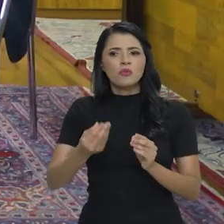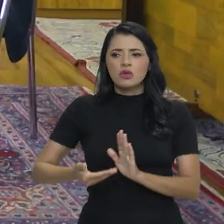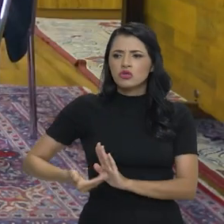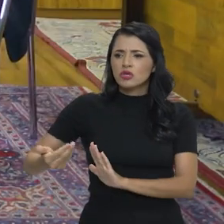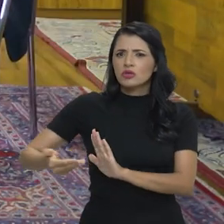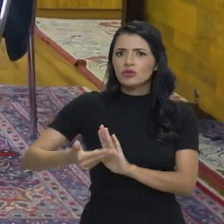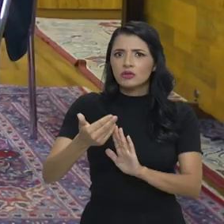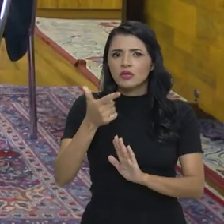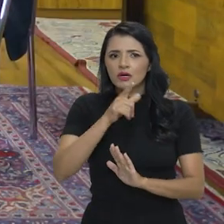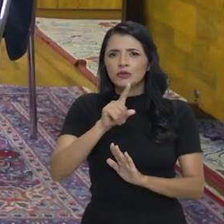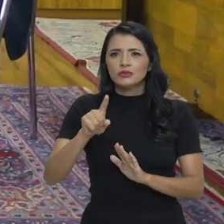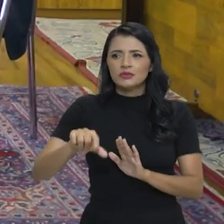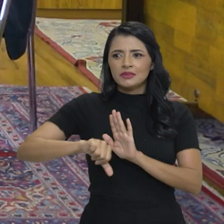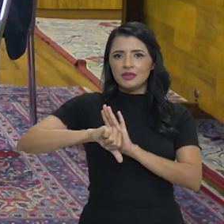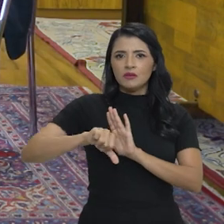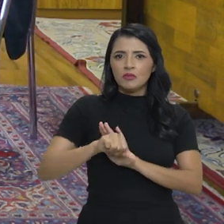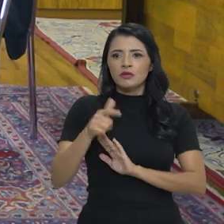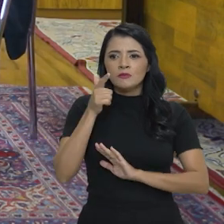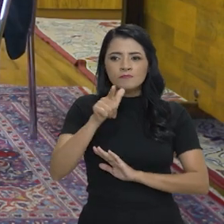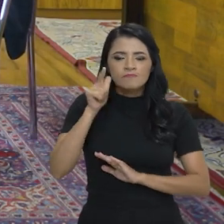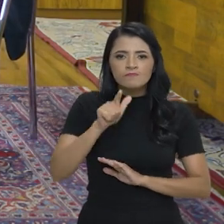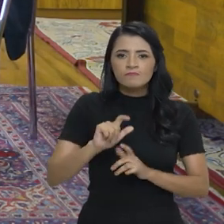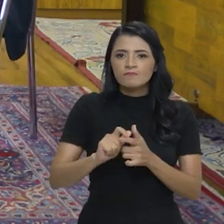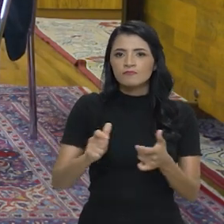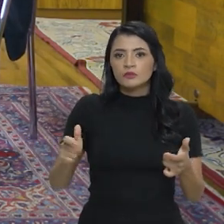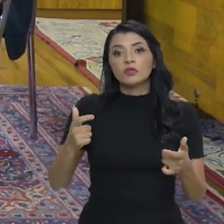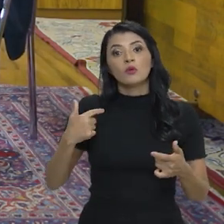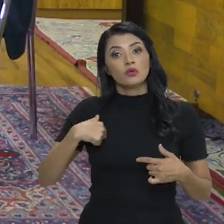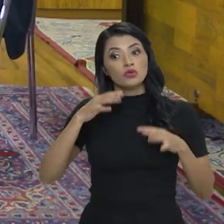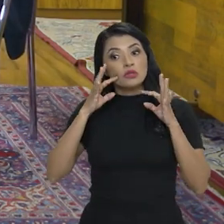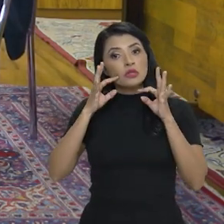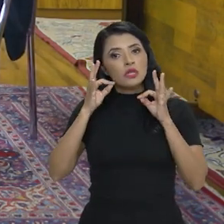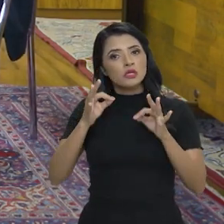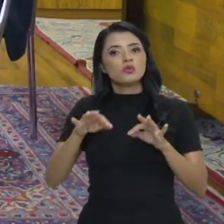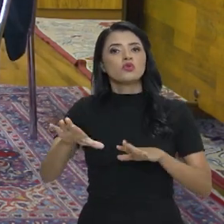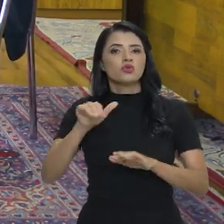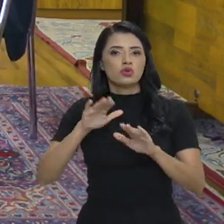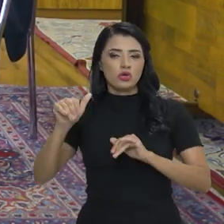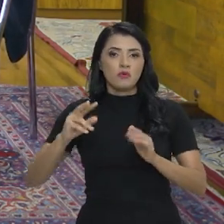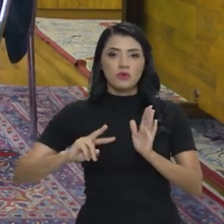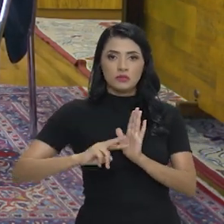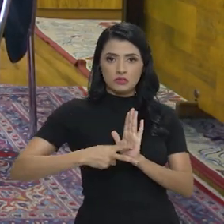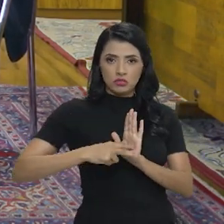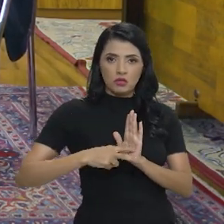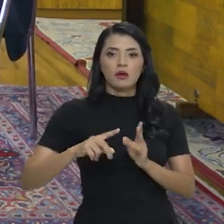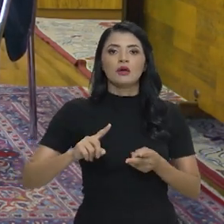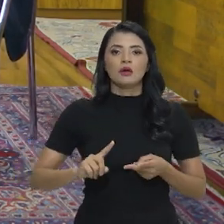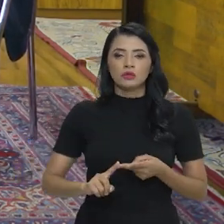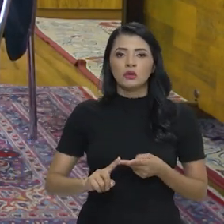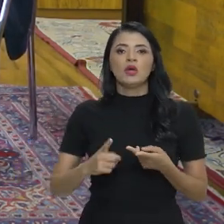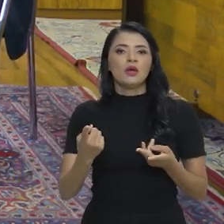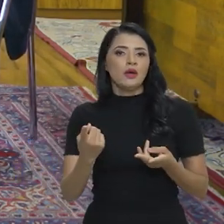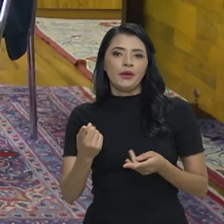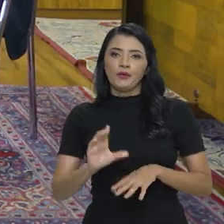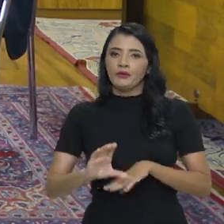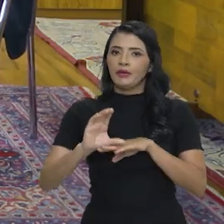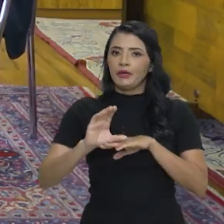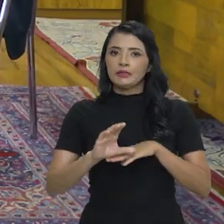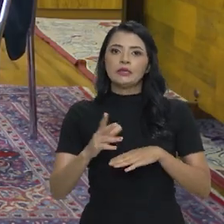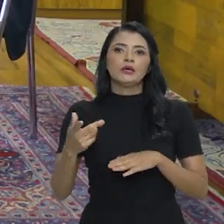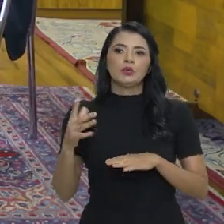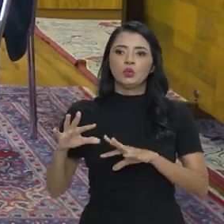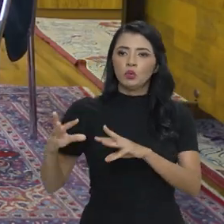a ir eliminando e conquistando os segmentos. Então, gente chama a atenção dos sindicatos patronais, das confederações